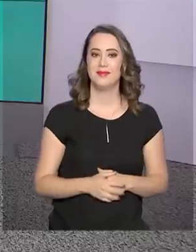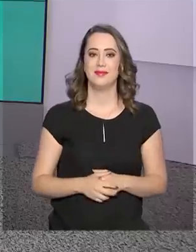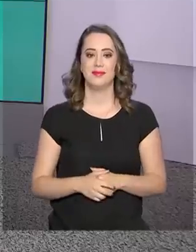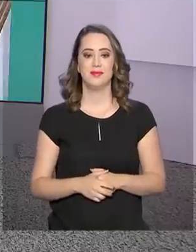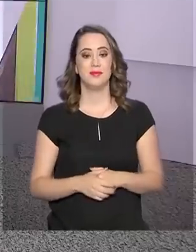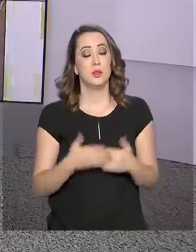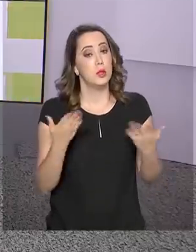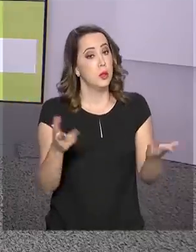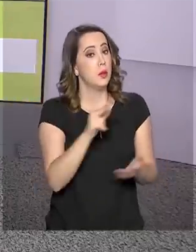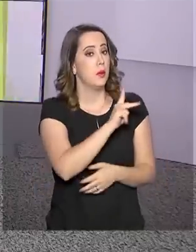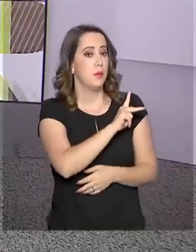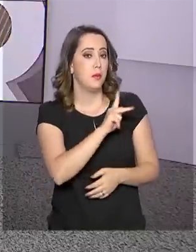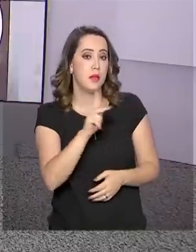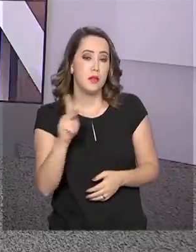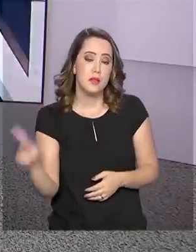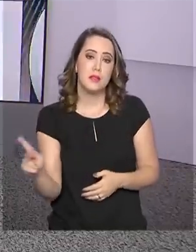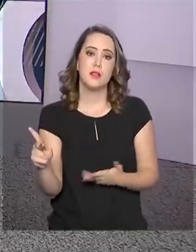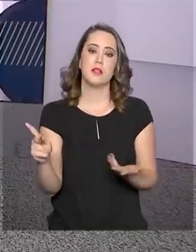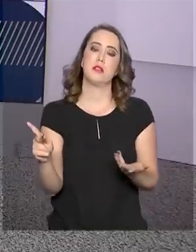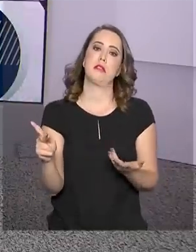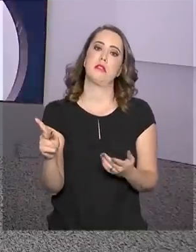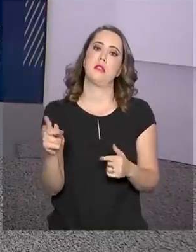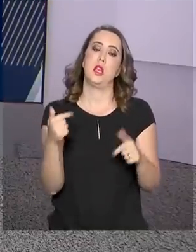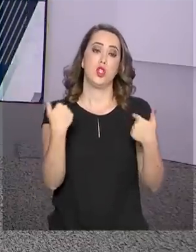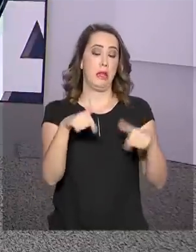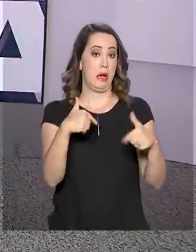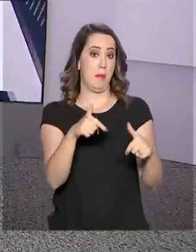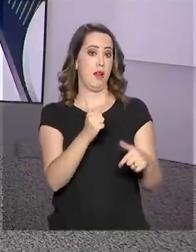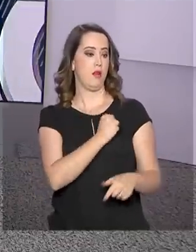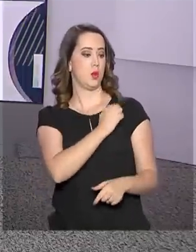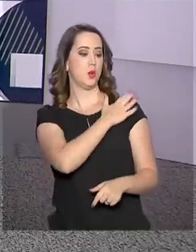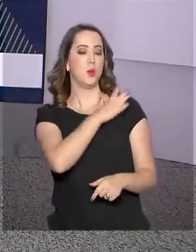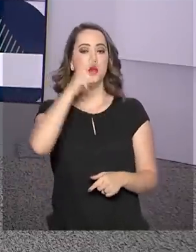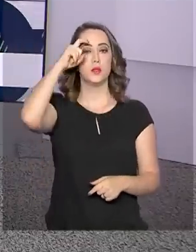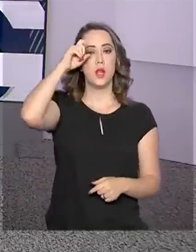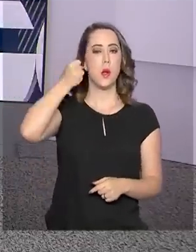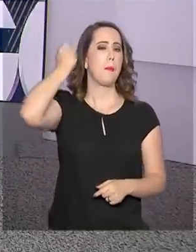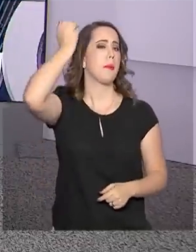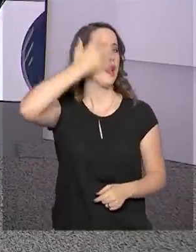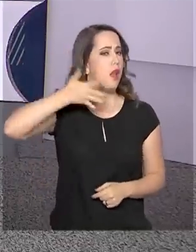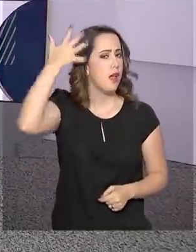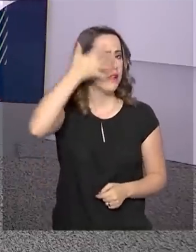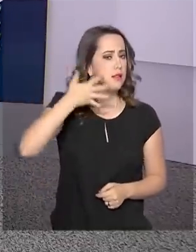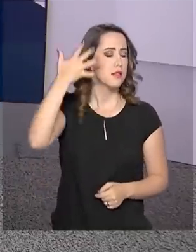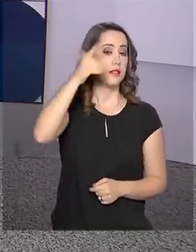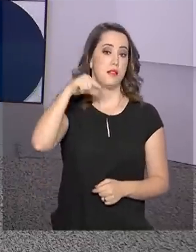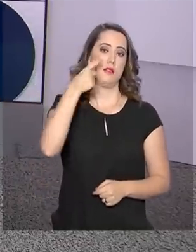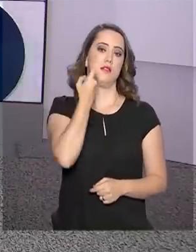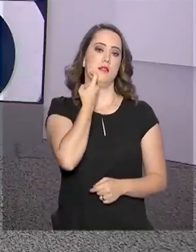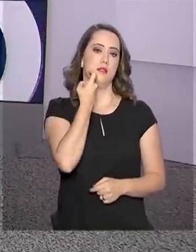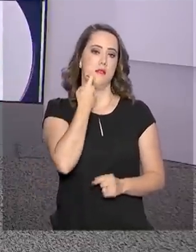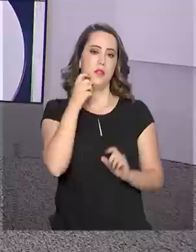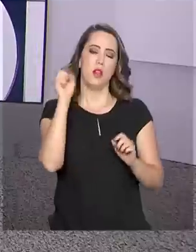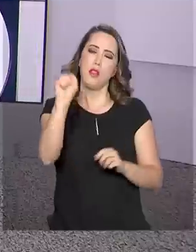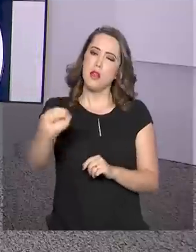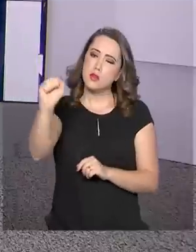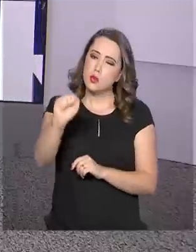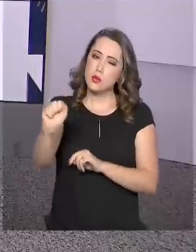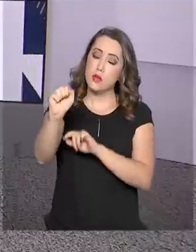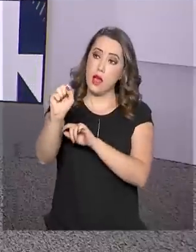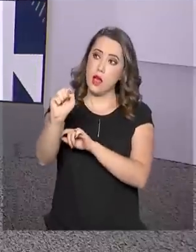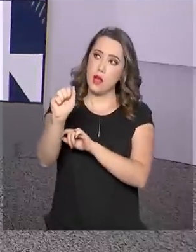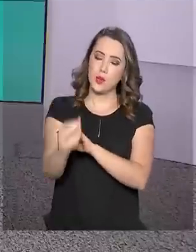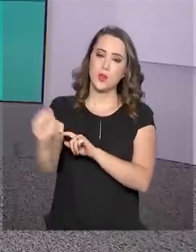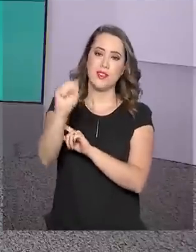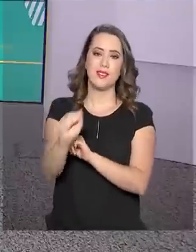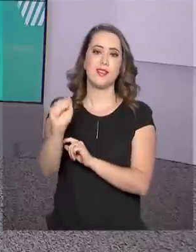E o presidente da República, em exercício, Hamilton Mourão, deu uma palestra na manhã desta sexta-feira, na Associação Comercial do